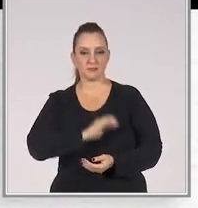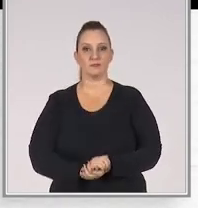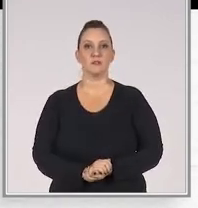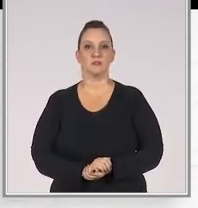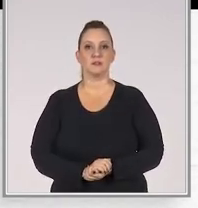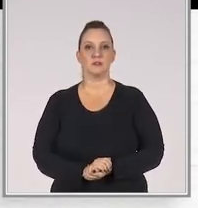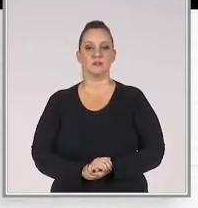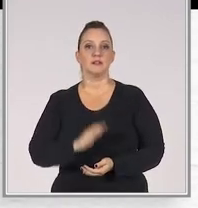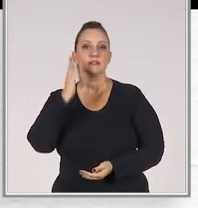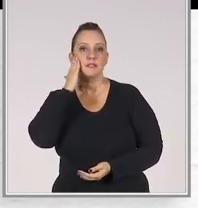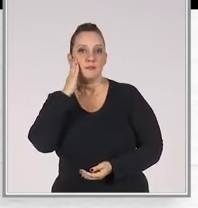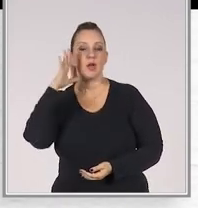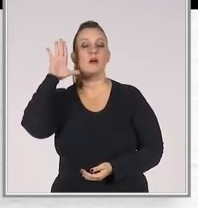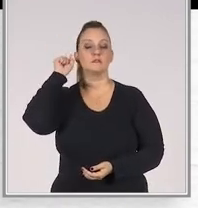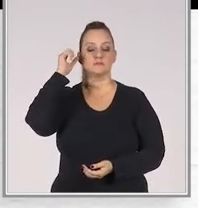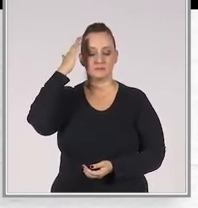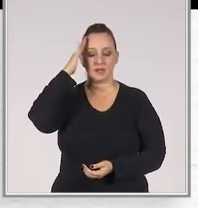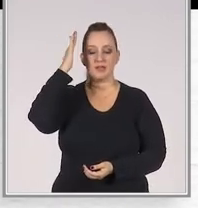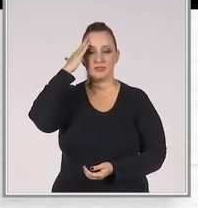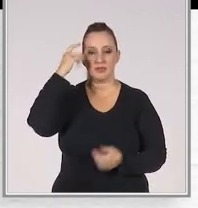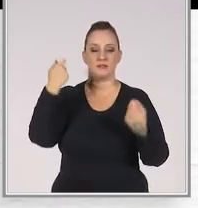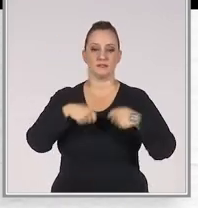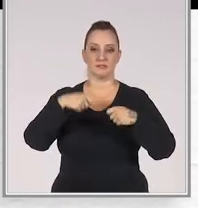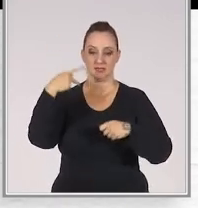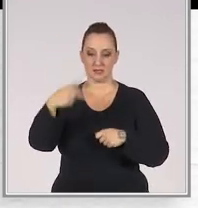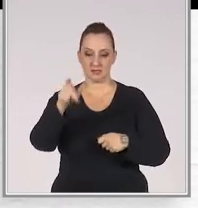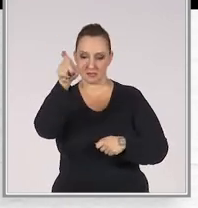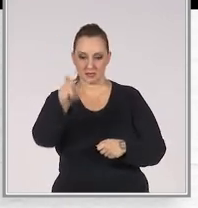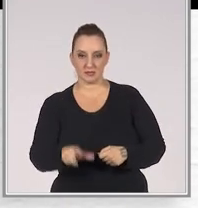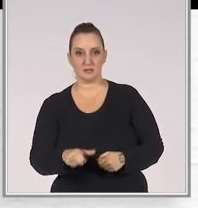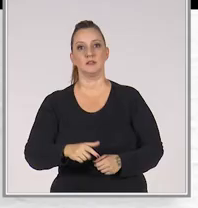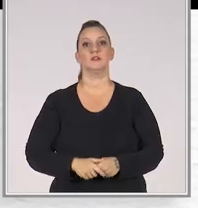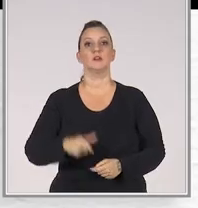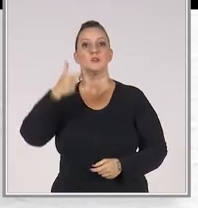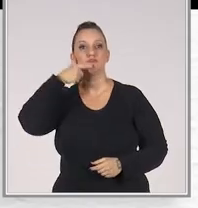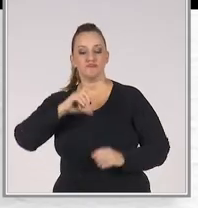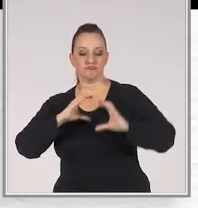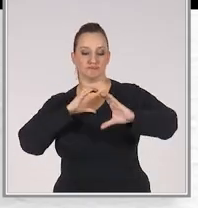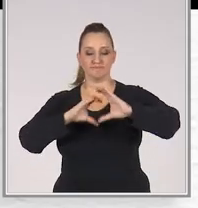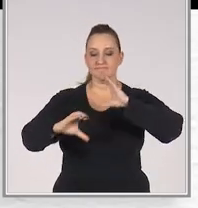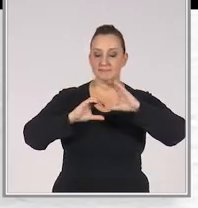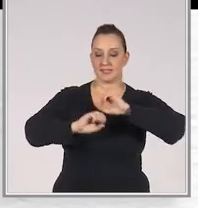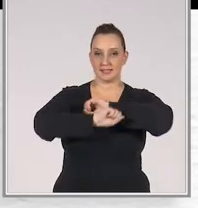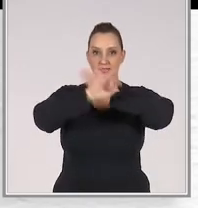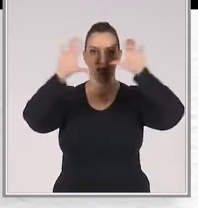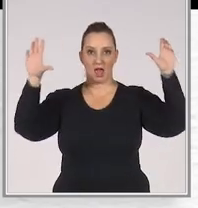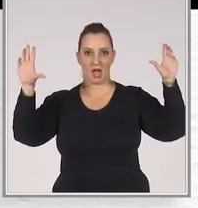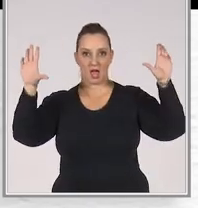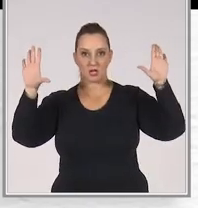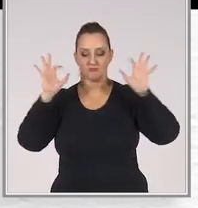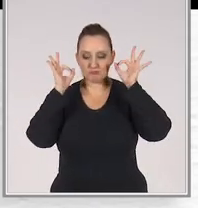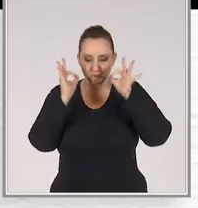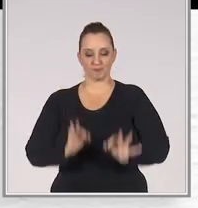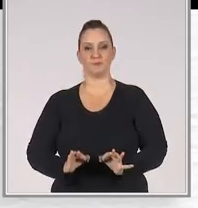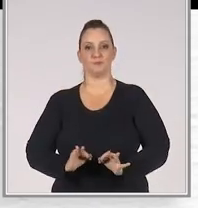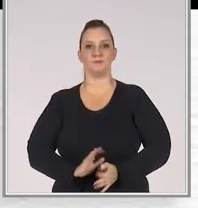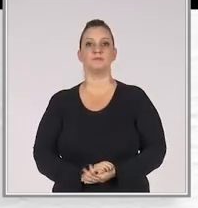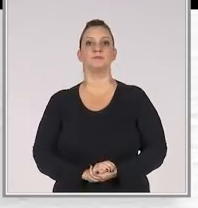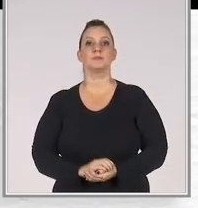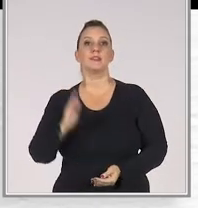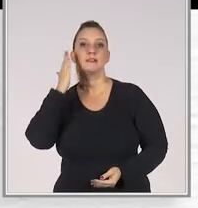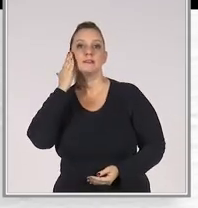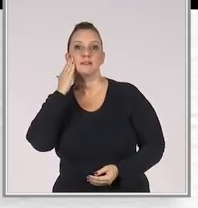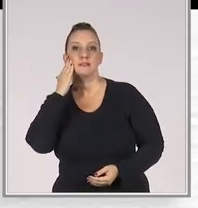exemplos? Saber ouvir e compreender a necessidade do cliente. Conseguir se comunicar com clareza e assertividade.